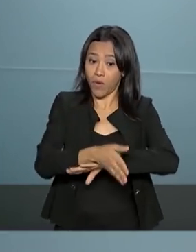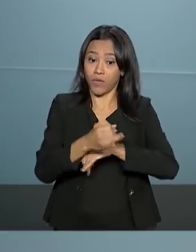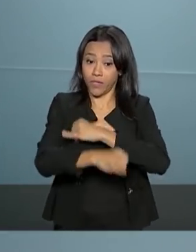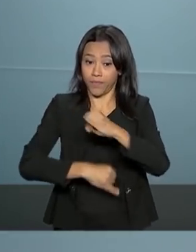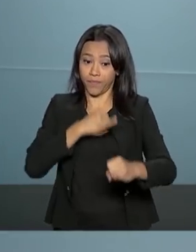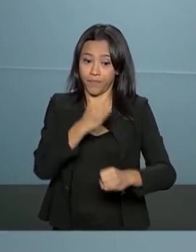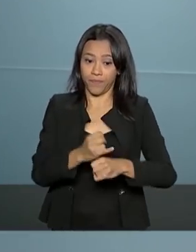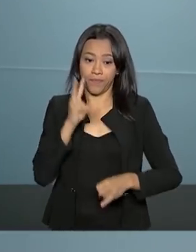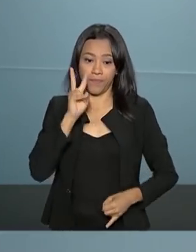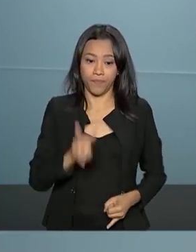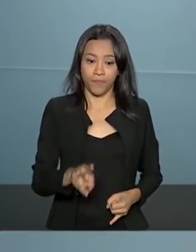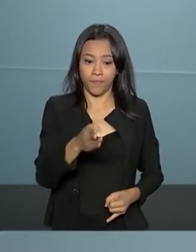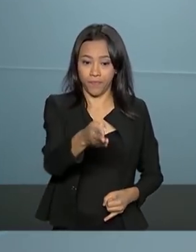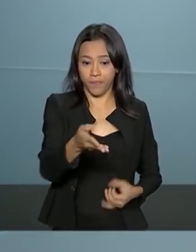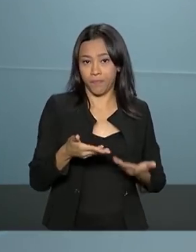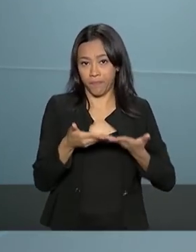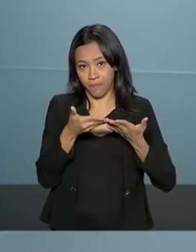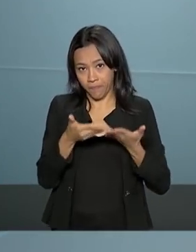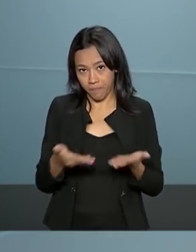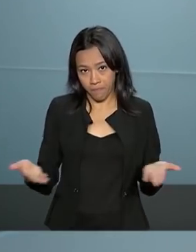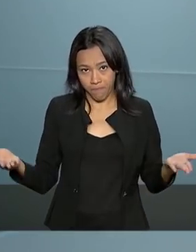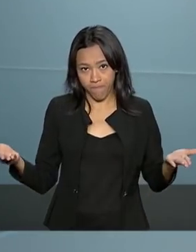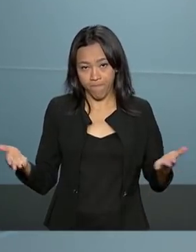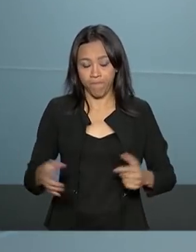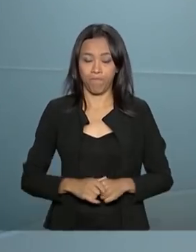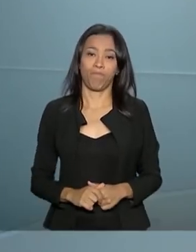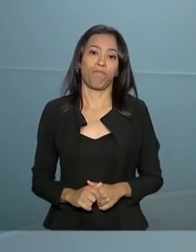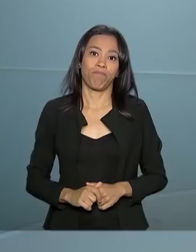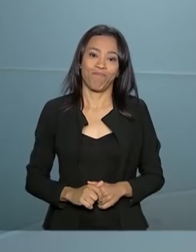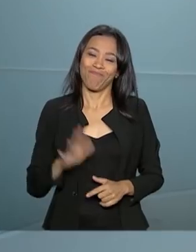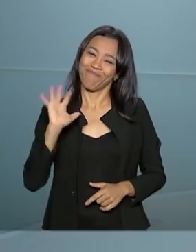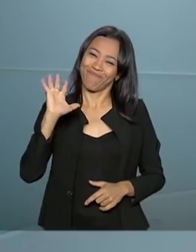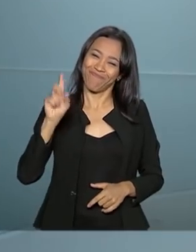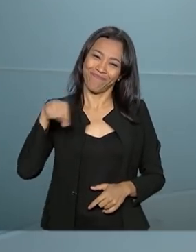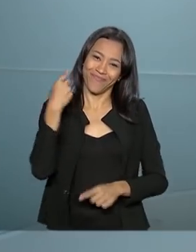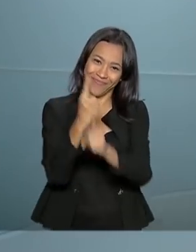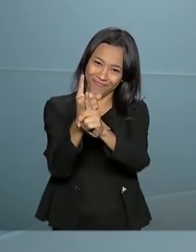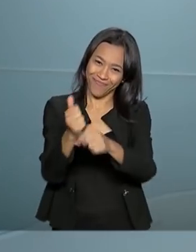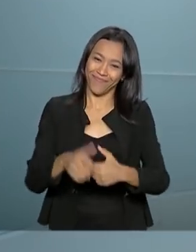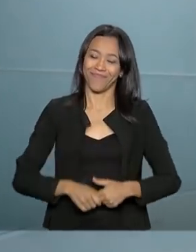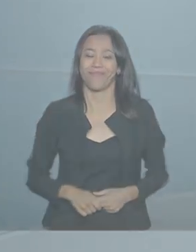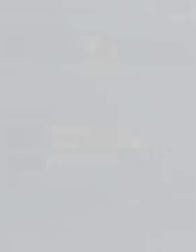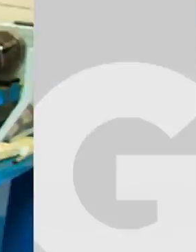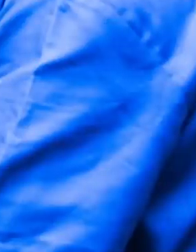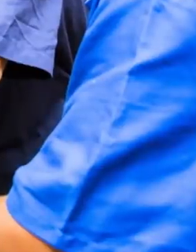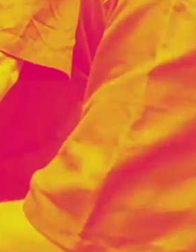www.mma.gov.br. Até o nosso próximo encontro.